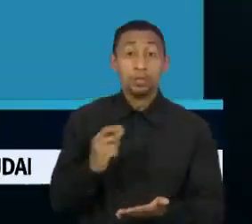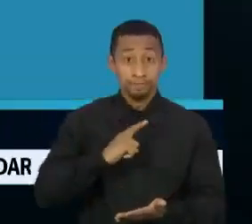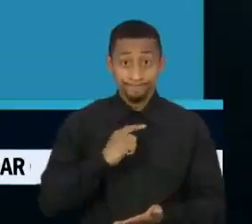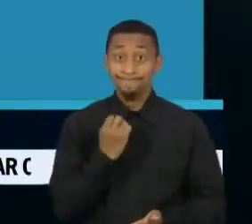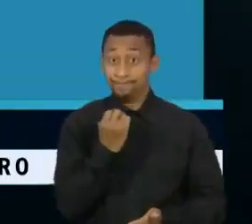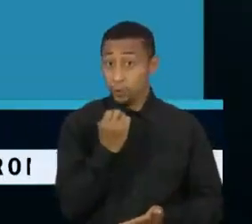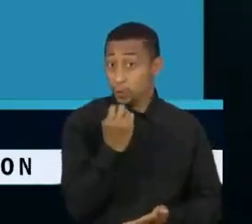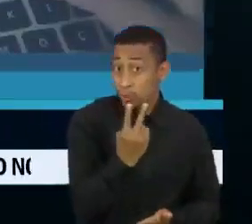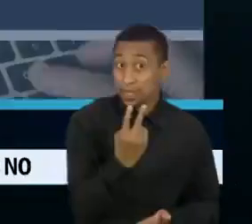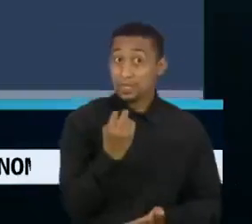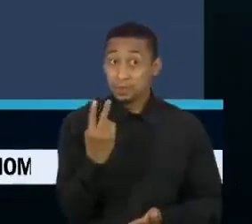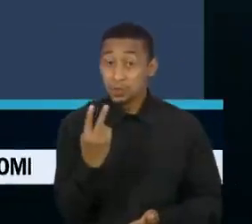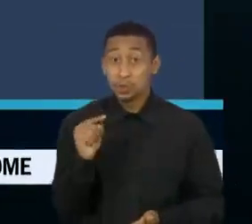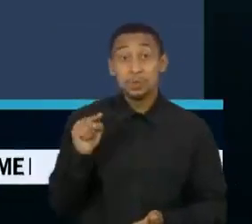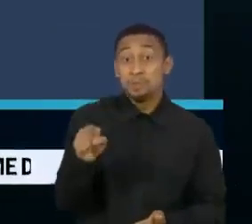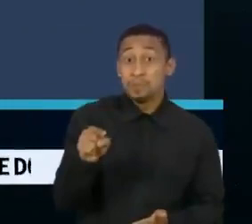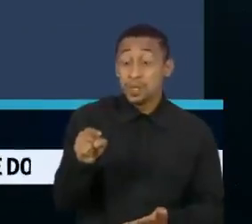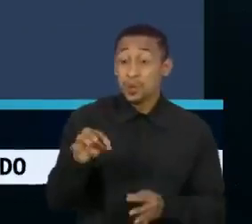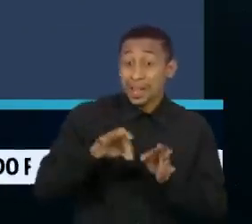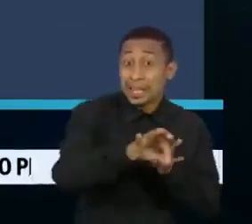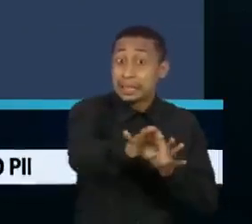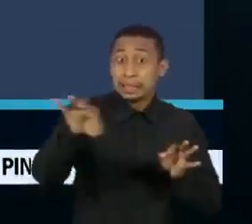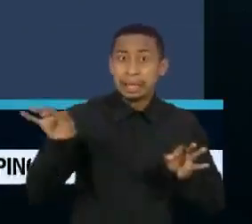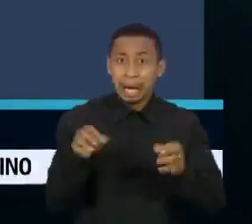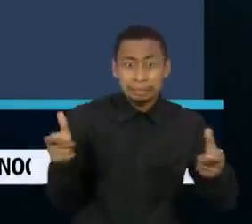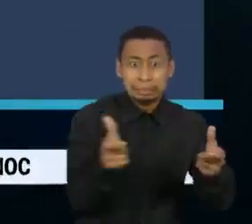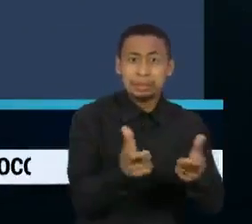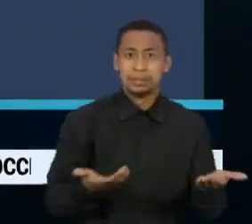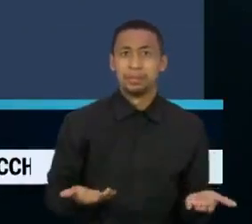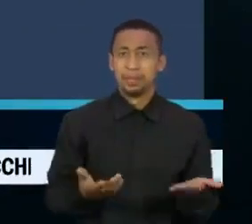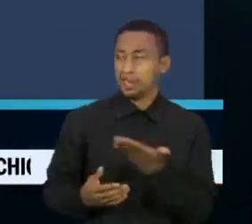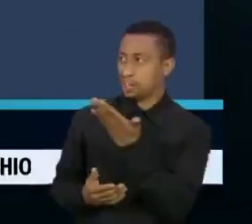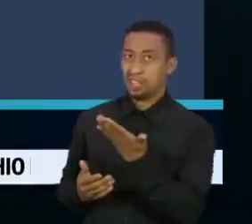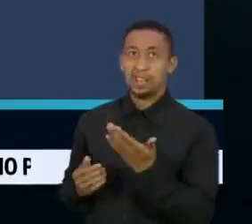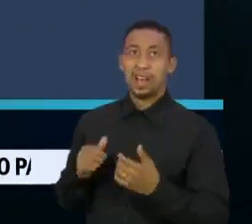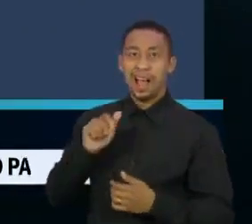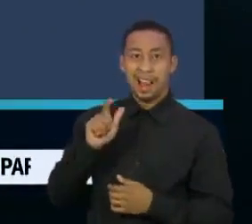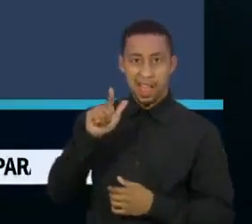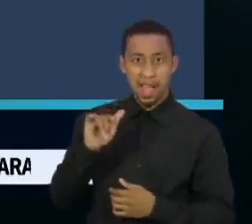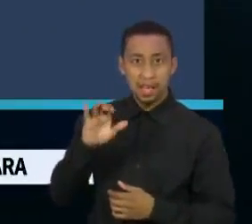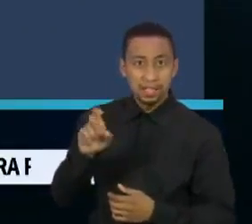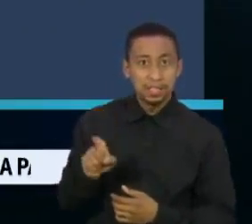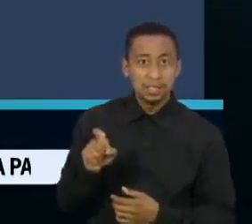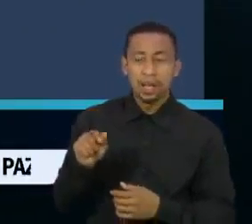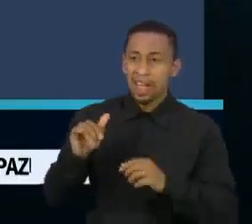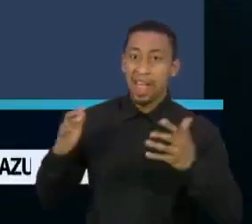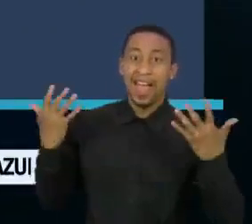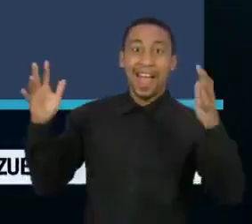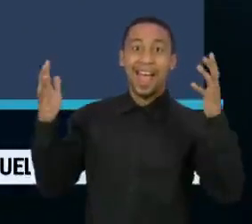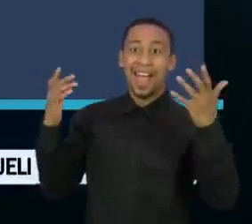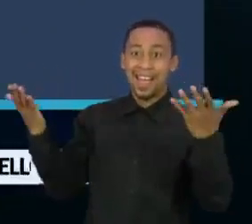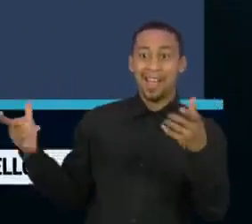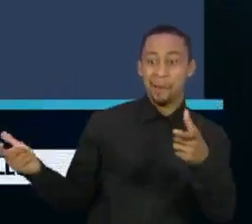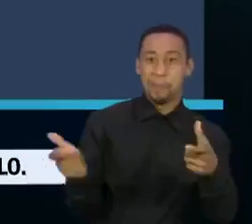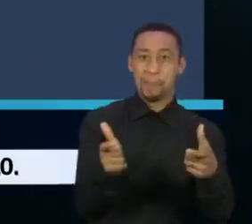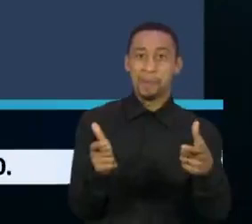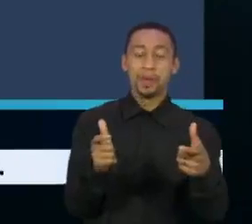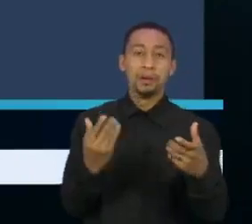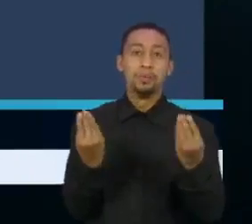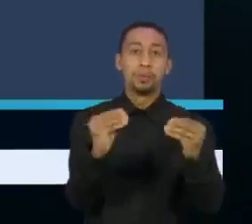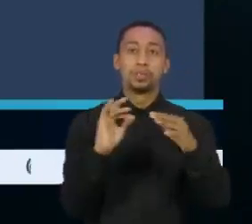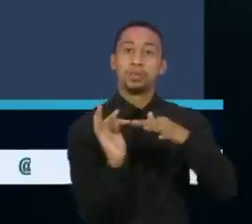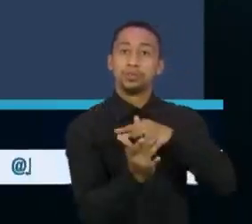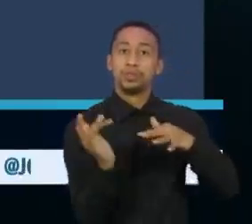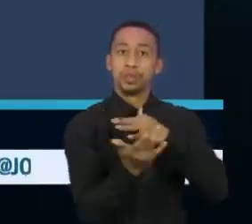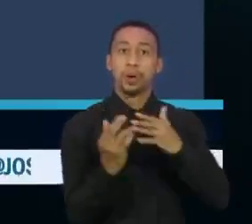hectares. O deputado estadual Alex Redano comemorou a decisão e disse em uma rede social que Rondônia